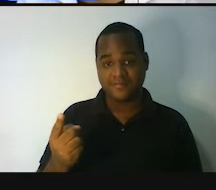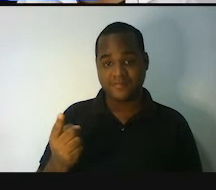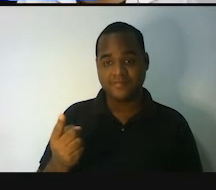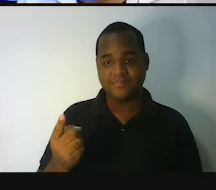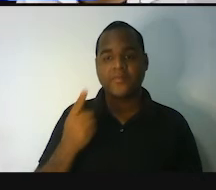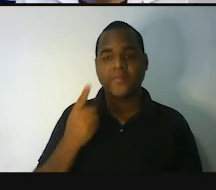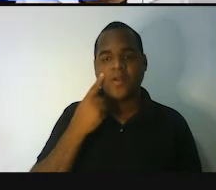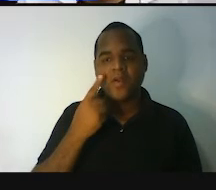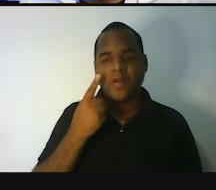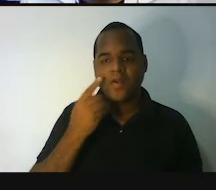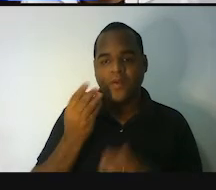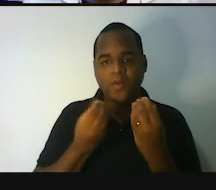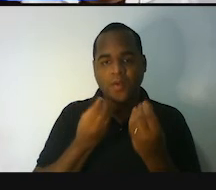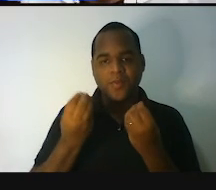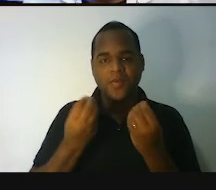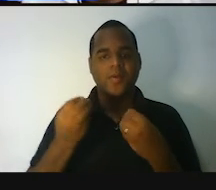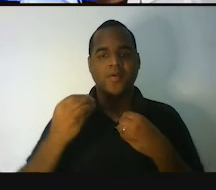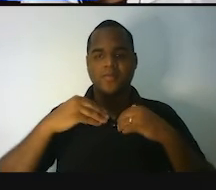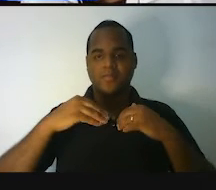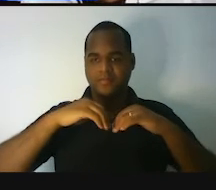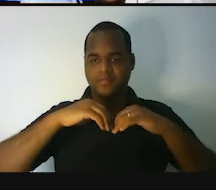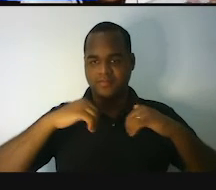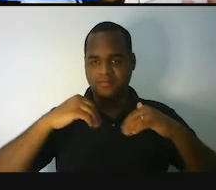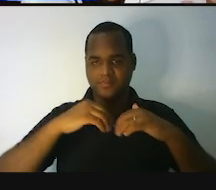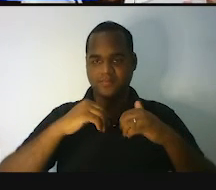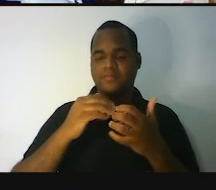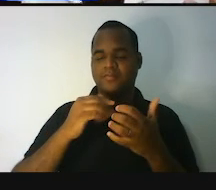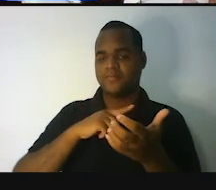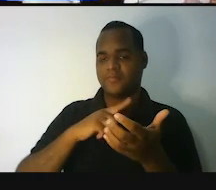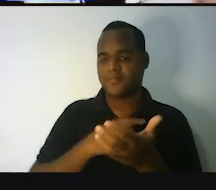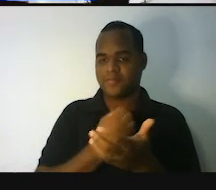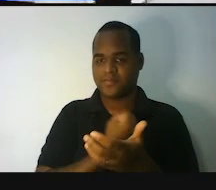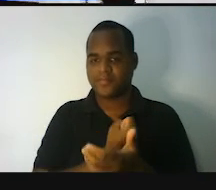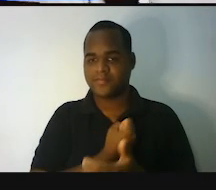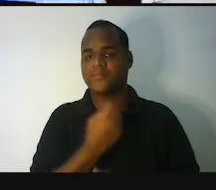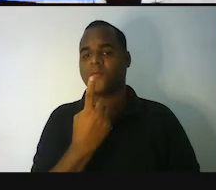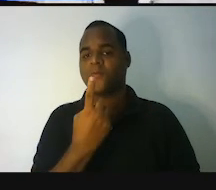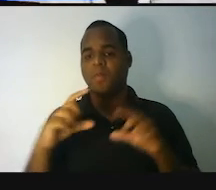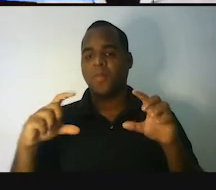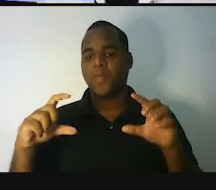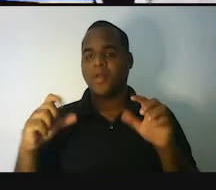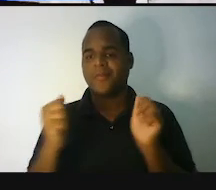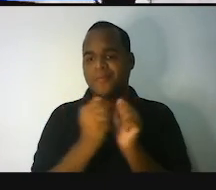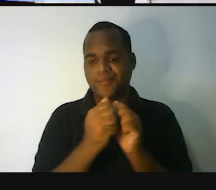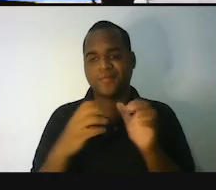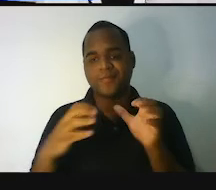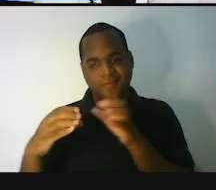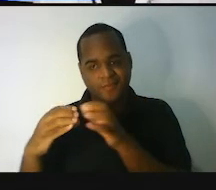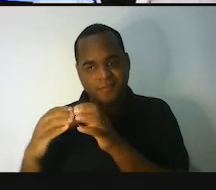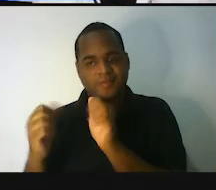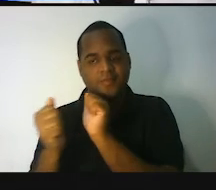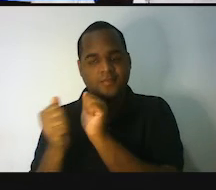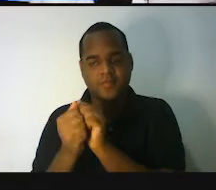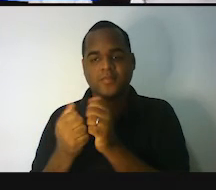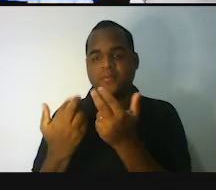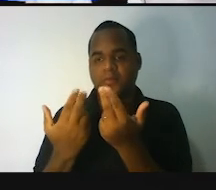o que foi que eu fiz ali, ó. Eu separei. Peguei os números 1 e joguei tudo num cantinho só.